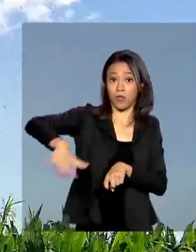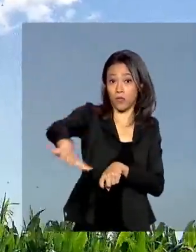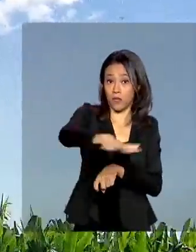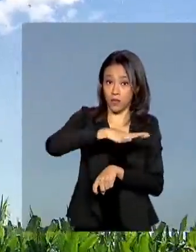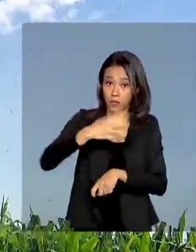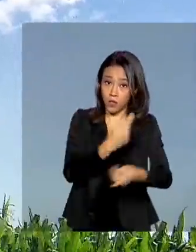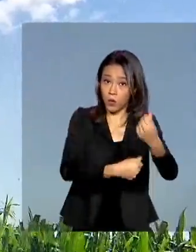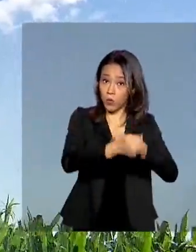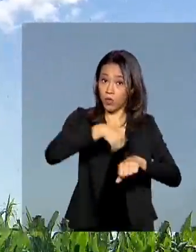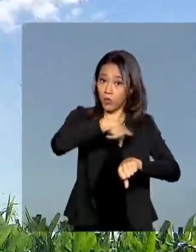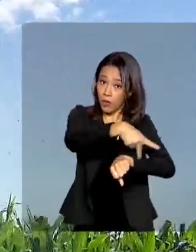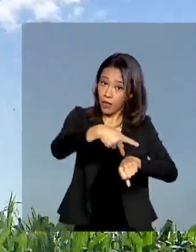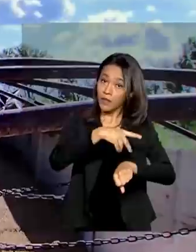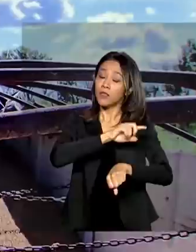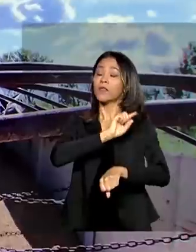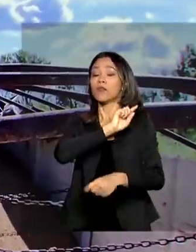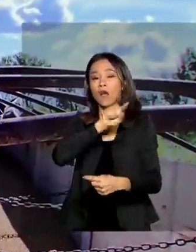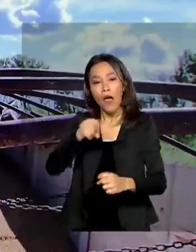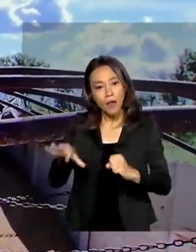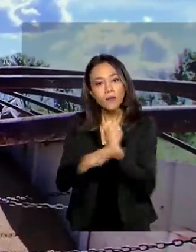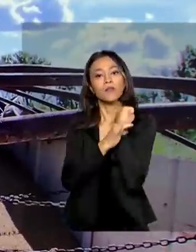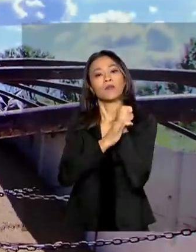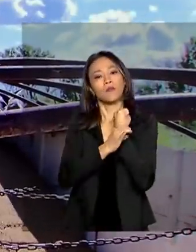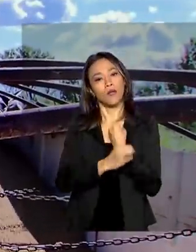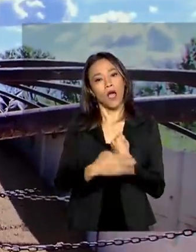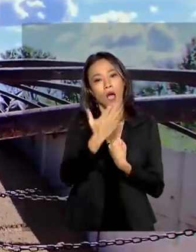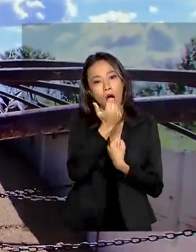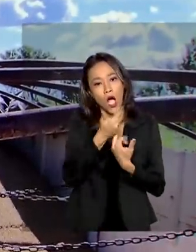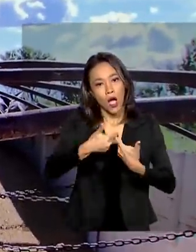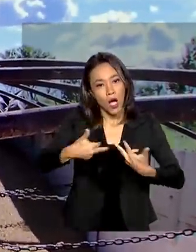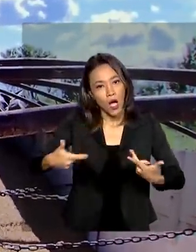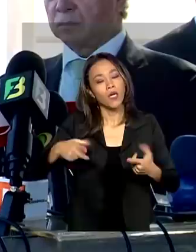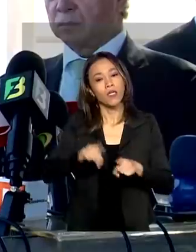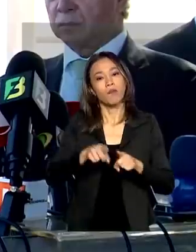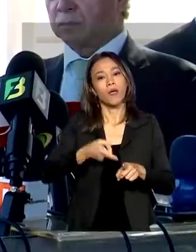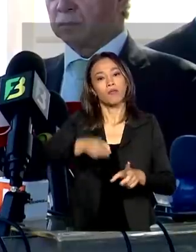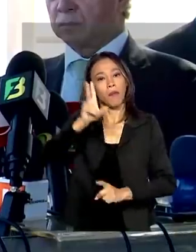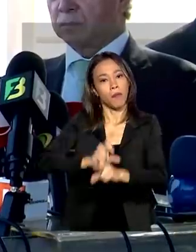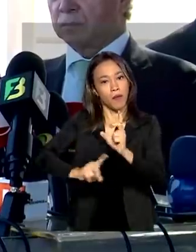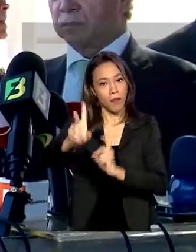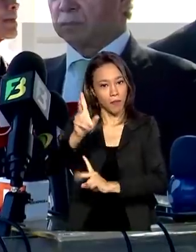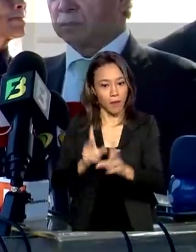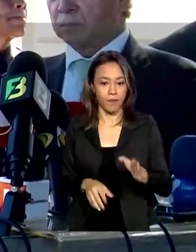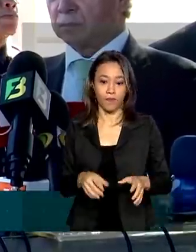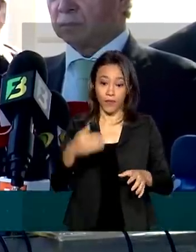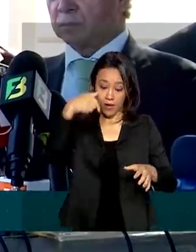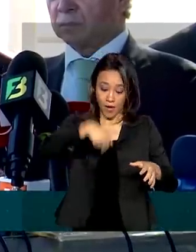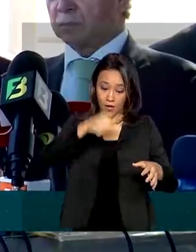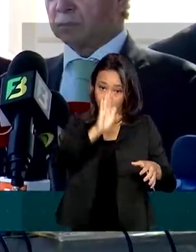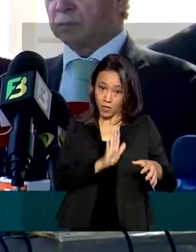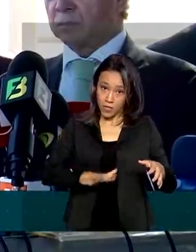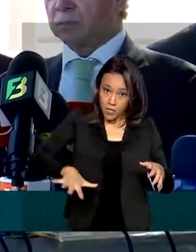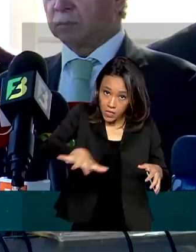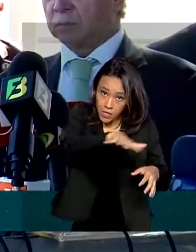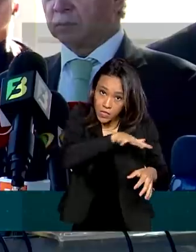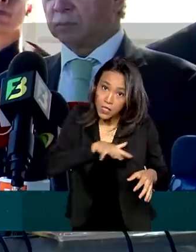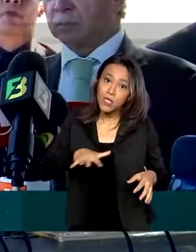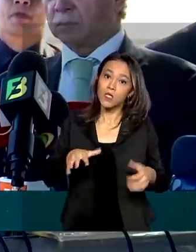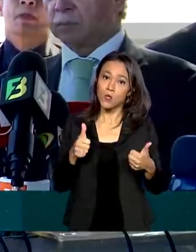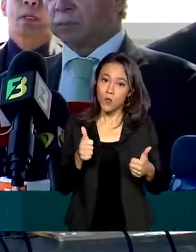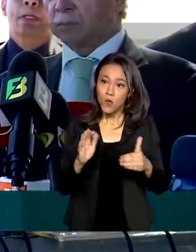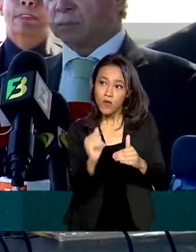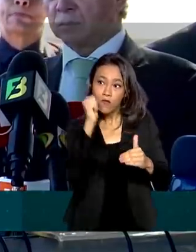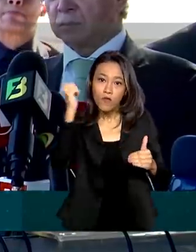prioridade é garantir o abastecimento e as exportações. Da porteira para dentro e da porteira para fora,